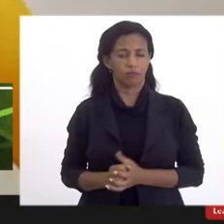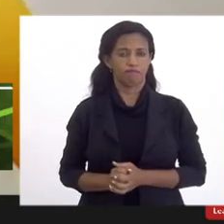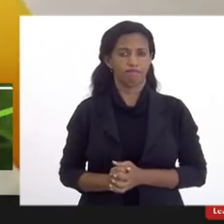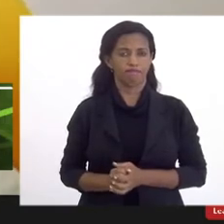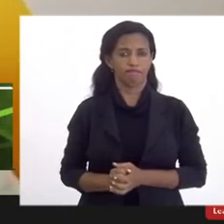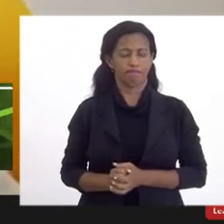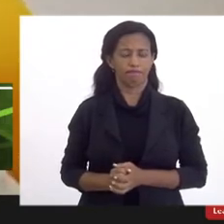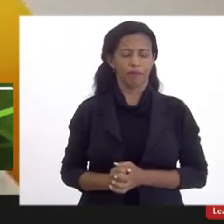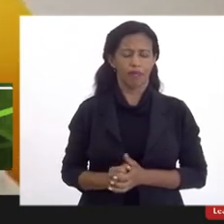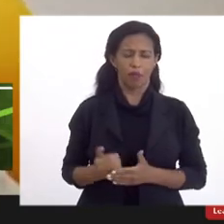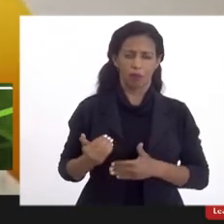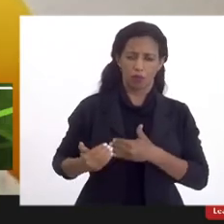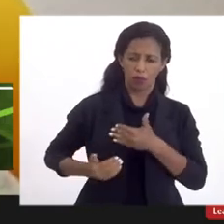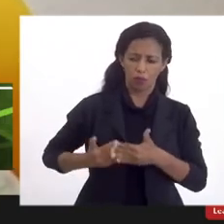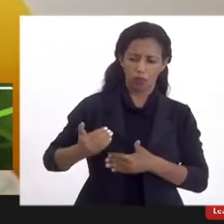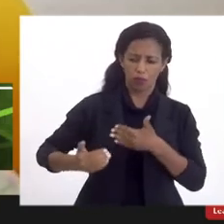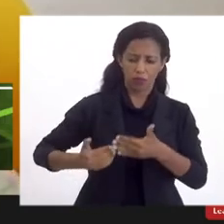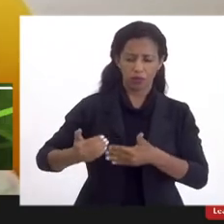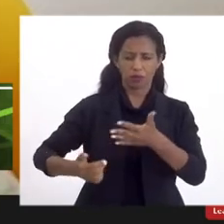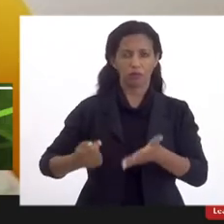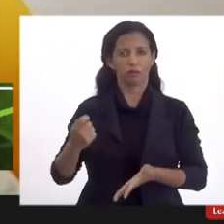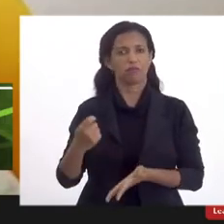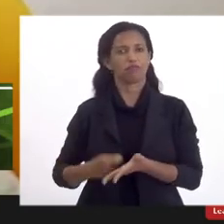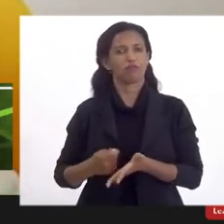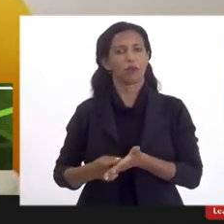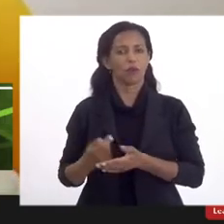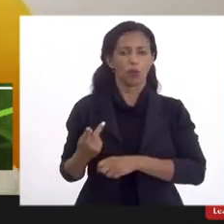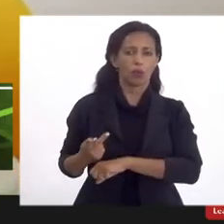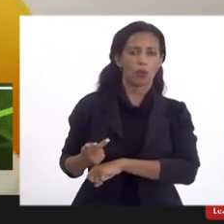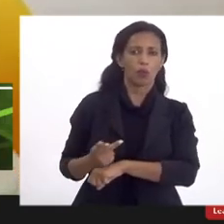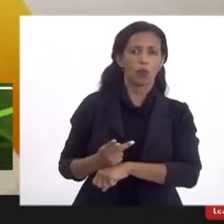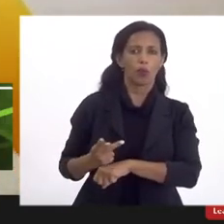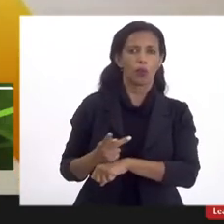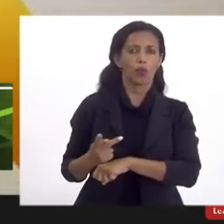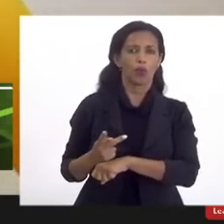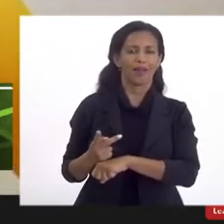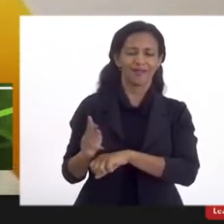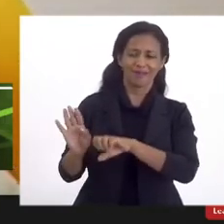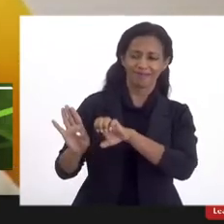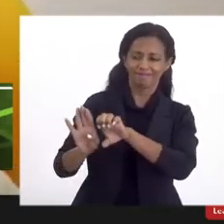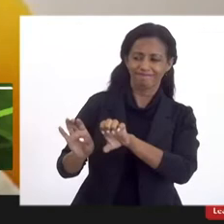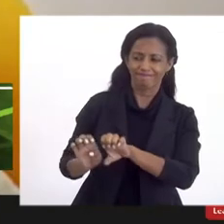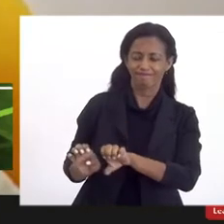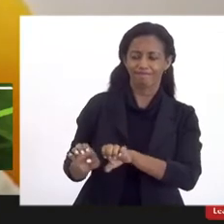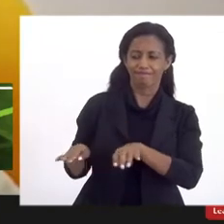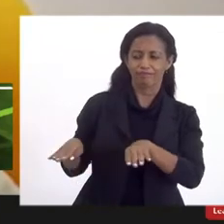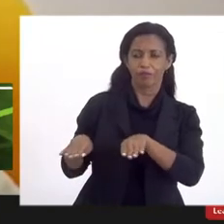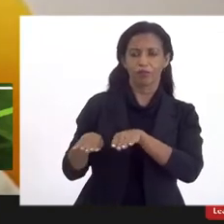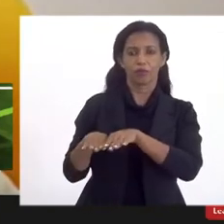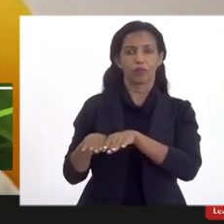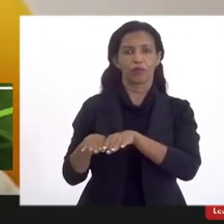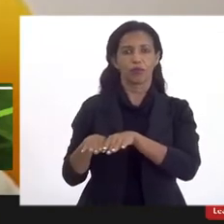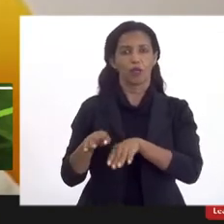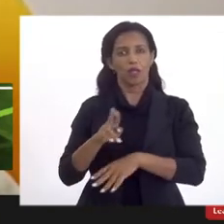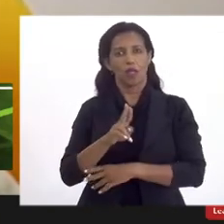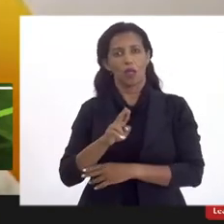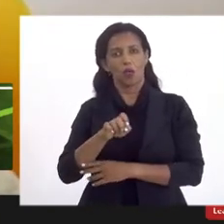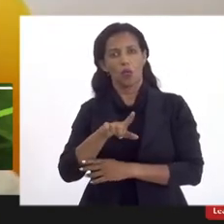de um longo processo de lutas, onde a gente tem buscado estruturar a UESO, tentamos